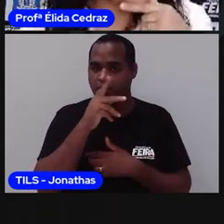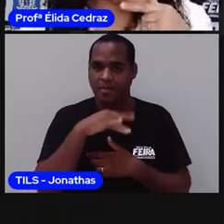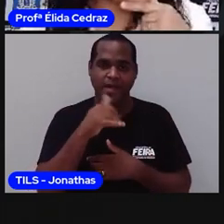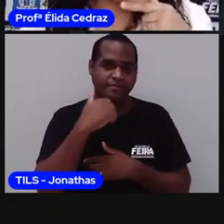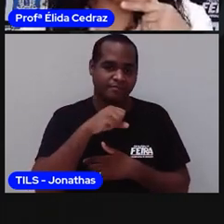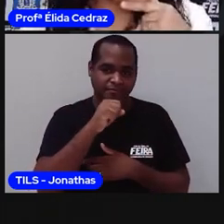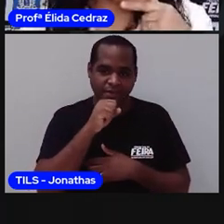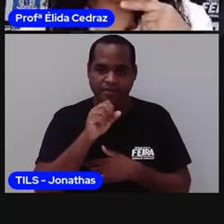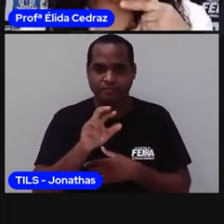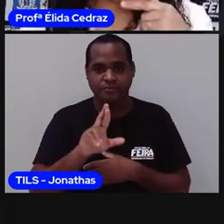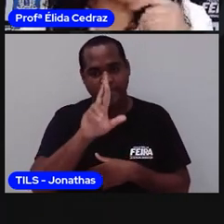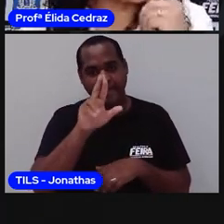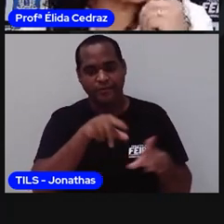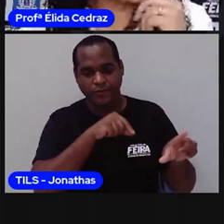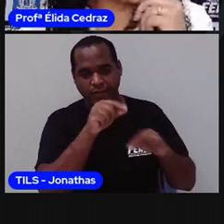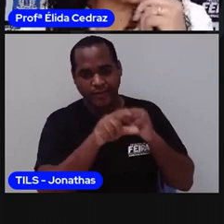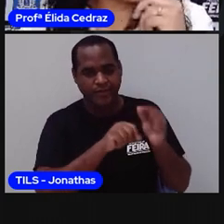nome?